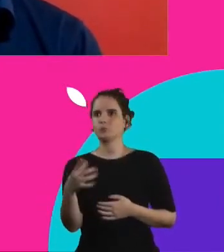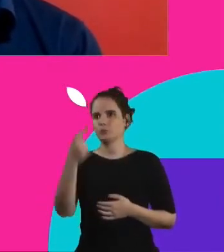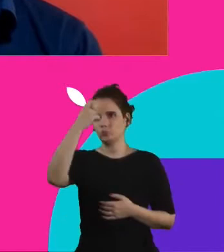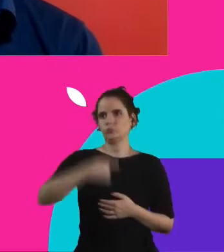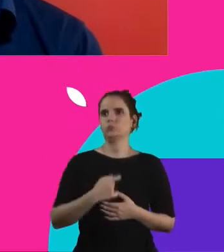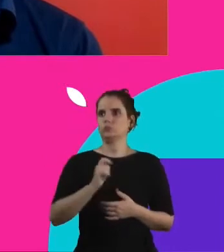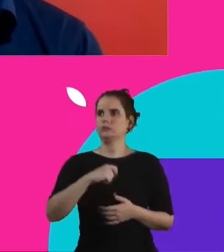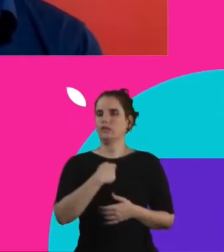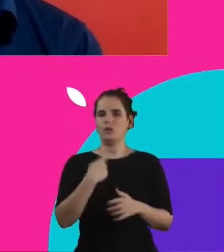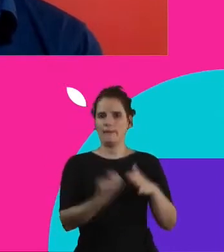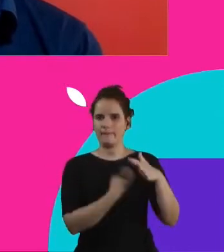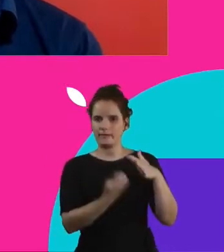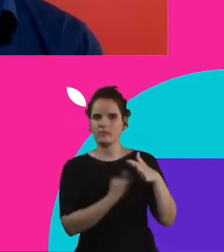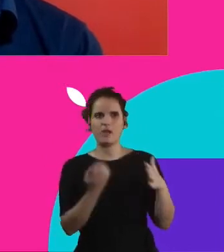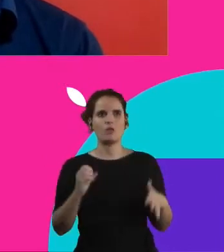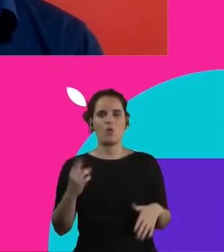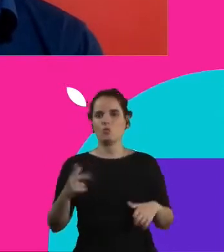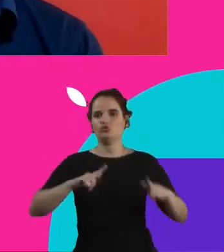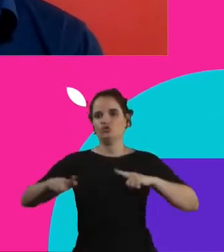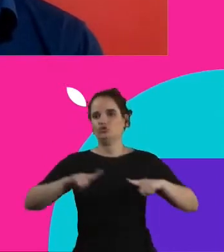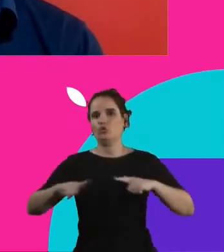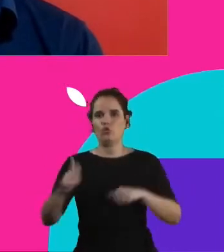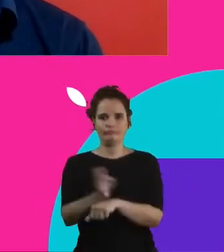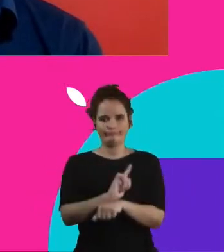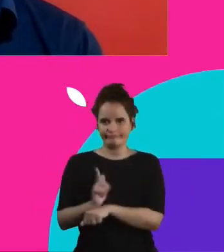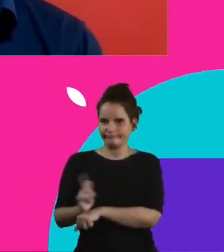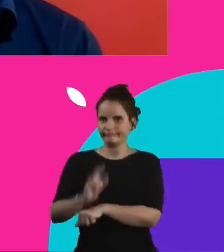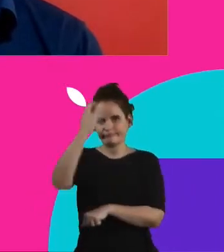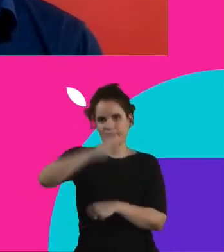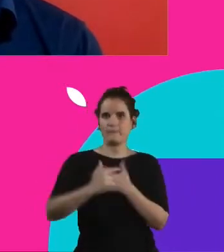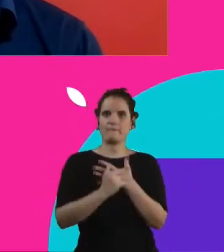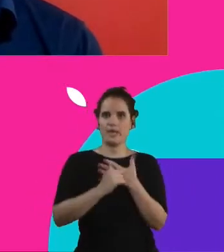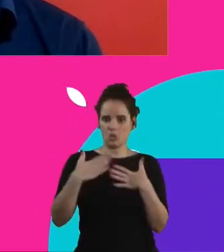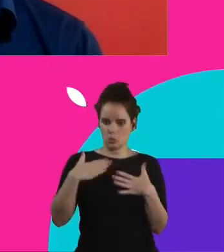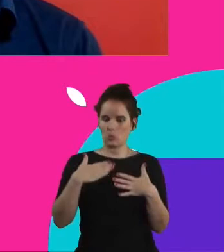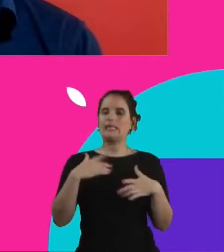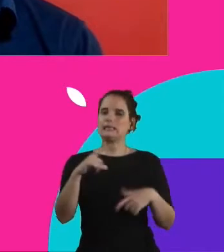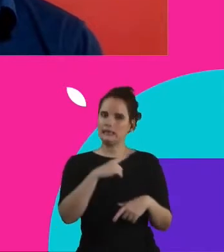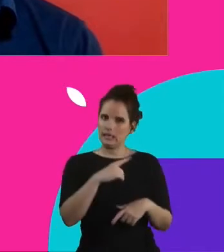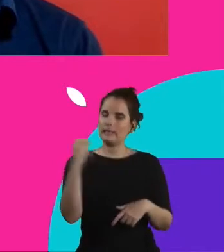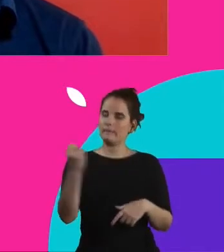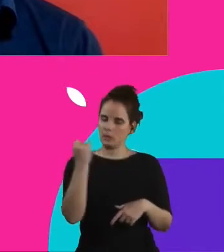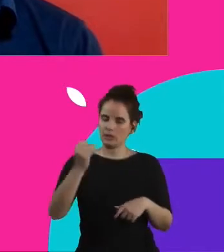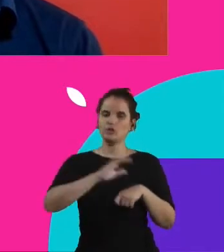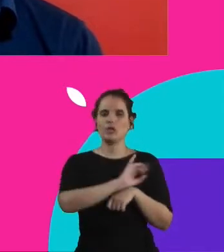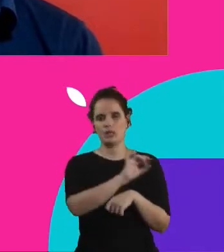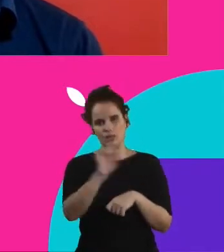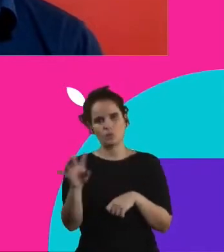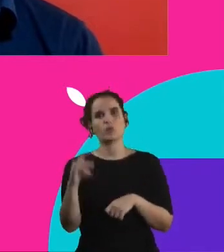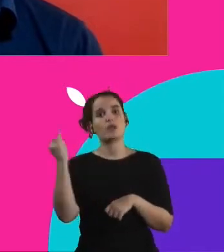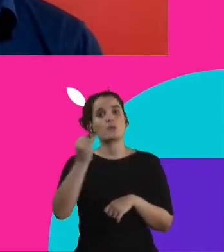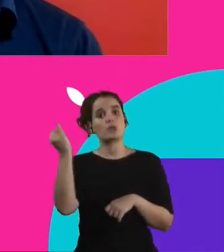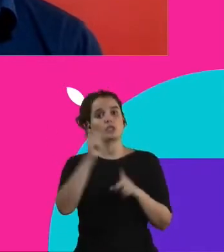ou como, enfim, né? Pessoas aí, gestores, né? De fazer a nossa parte. É muito importante que a sociedade civil